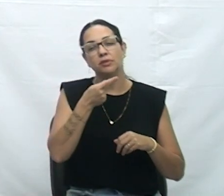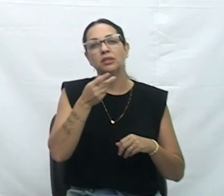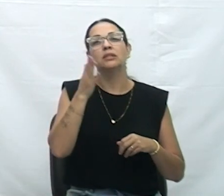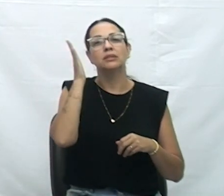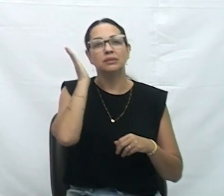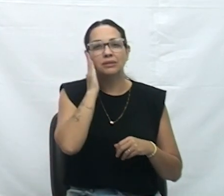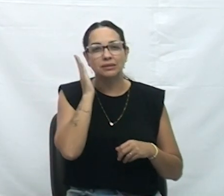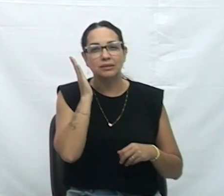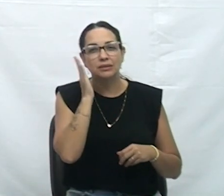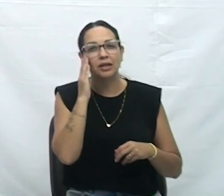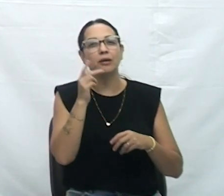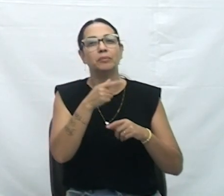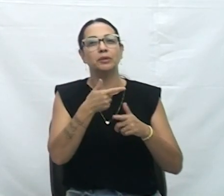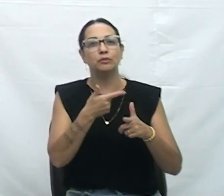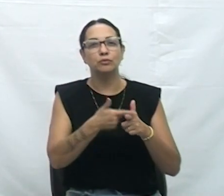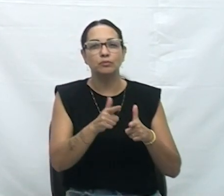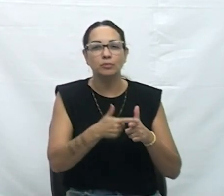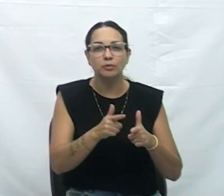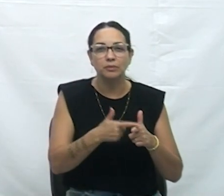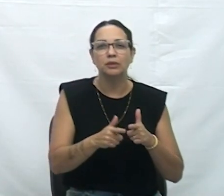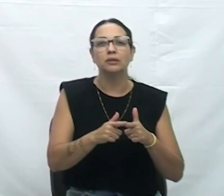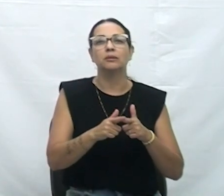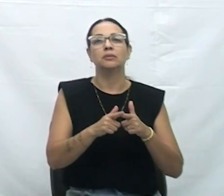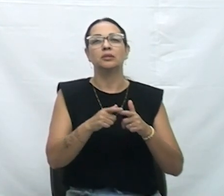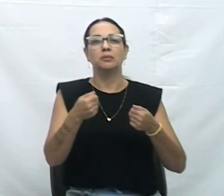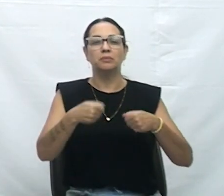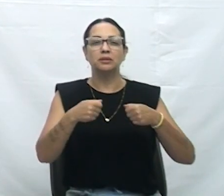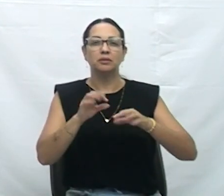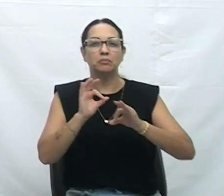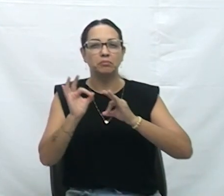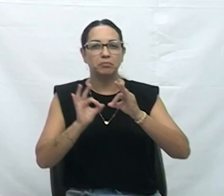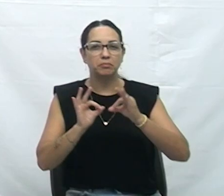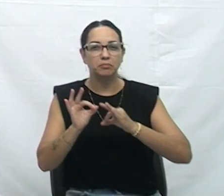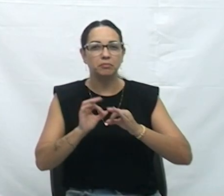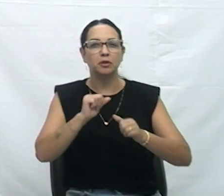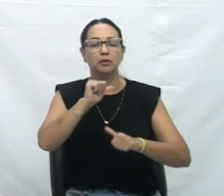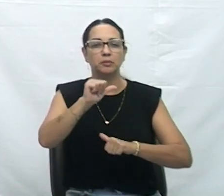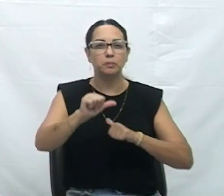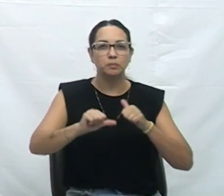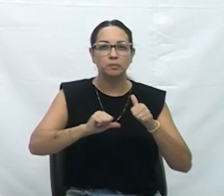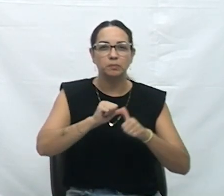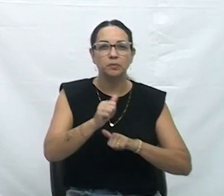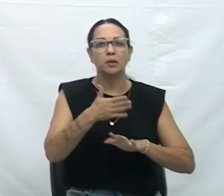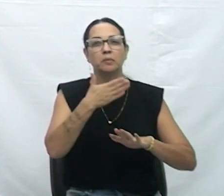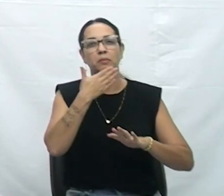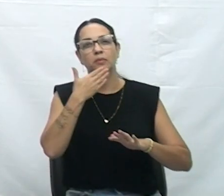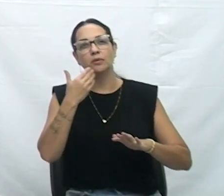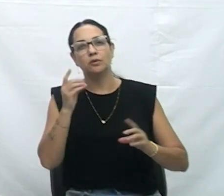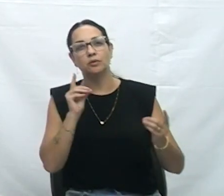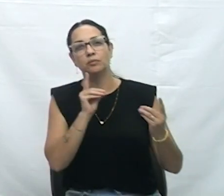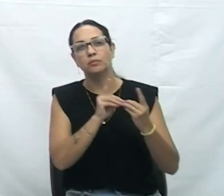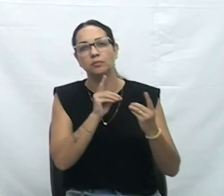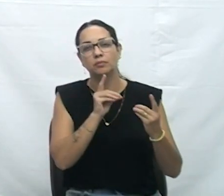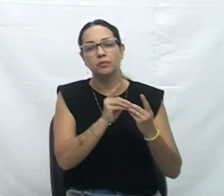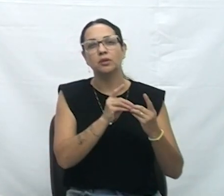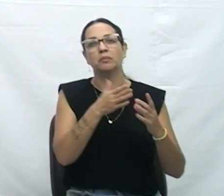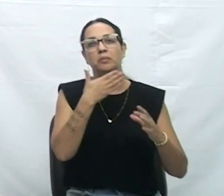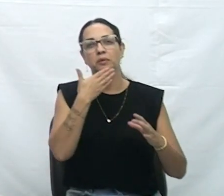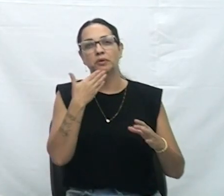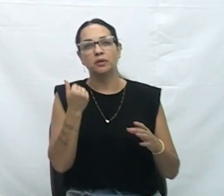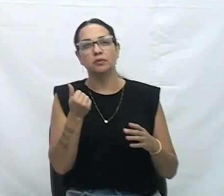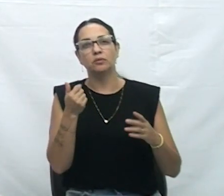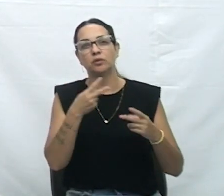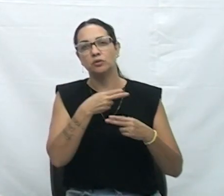corrigiram a rota, melhorando o atendimento, melhorando o que eles descobriram que era